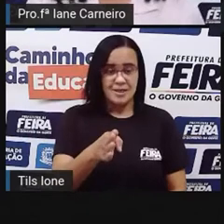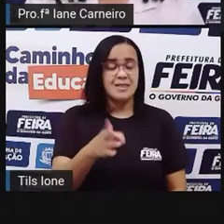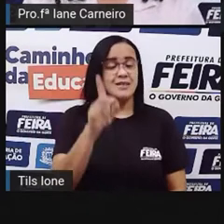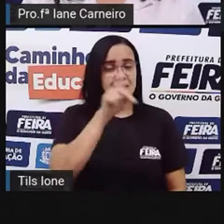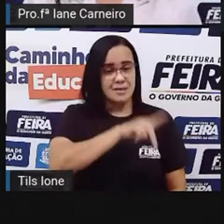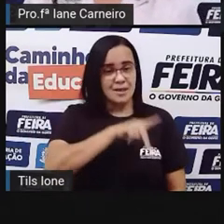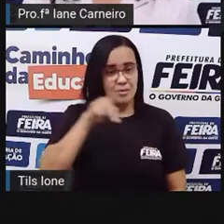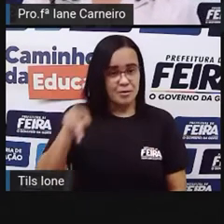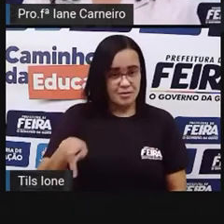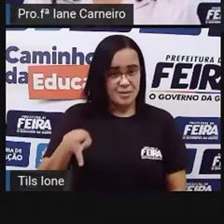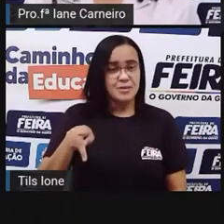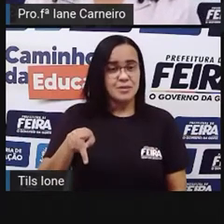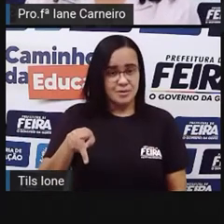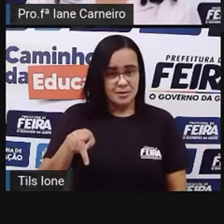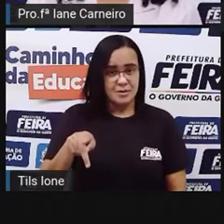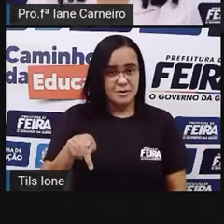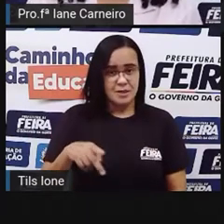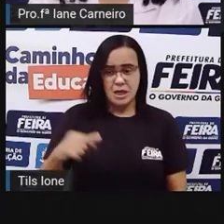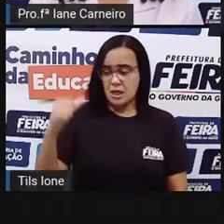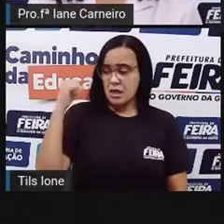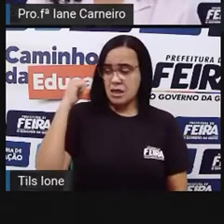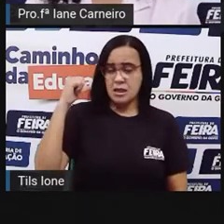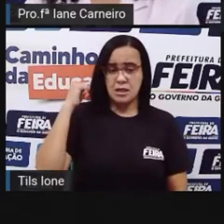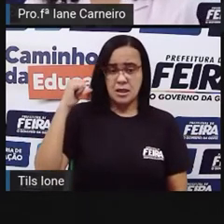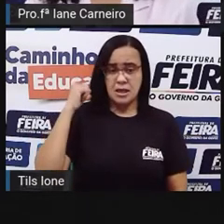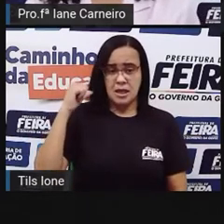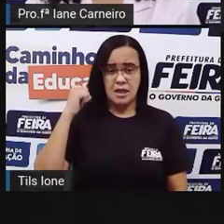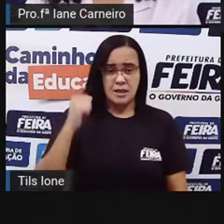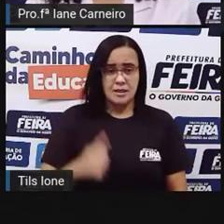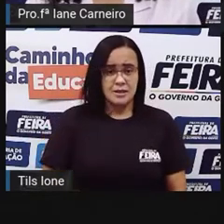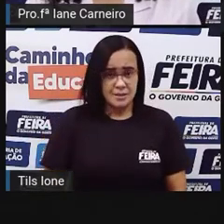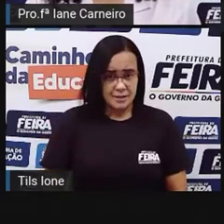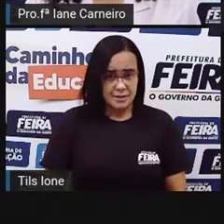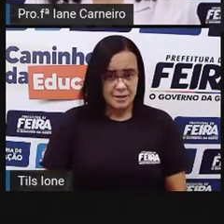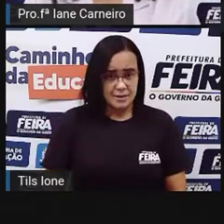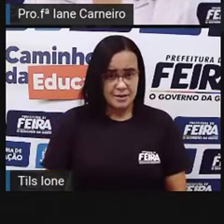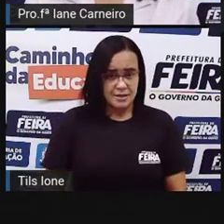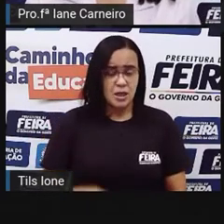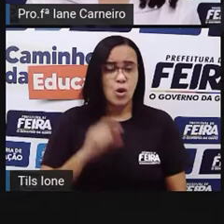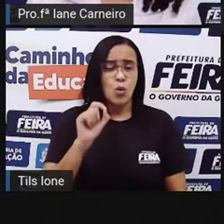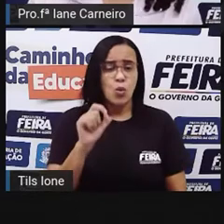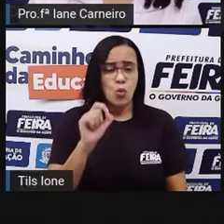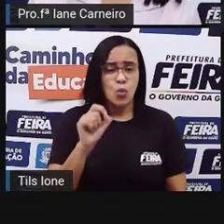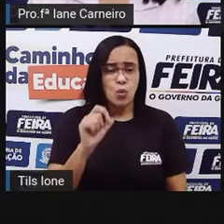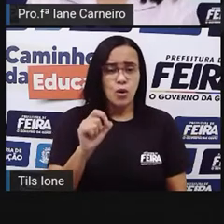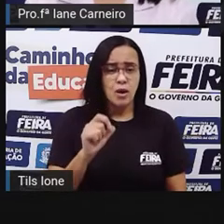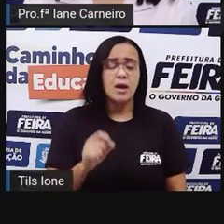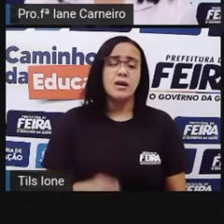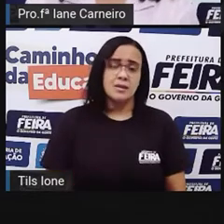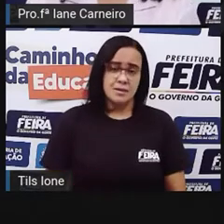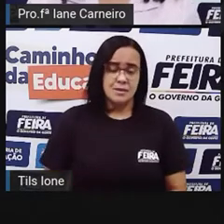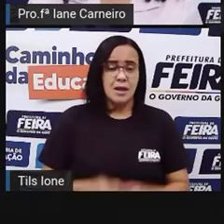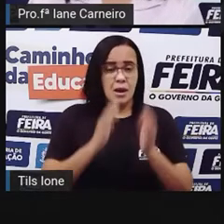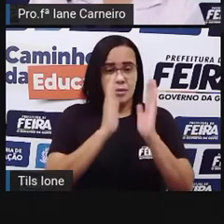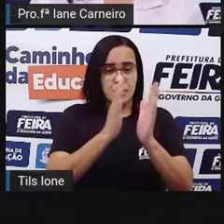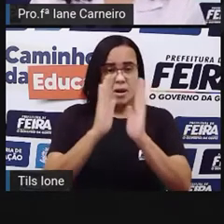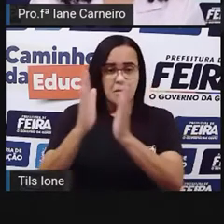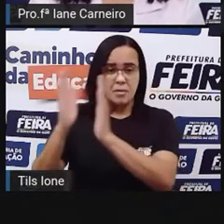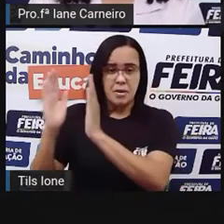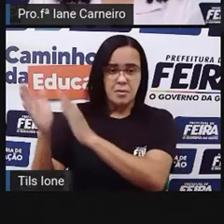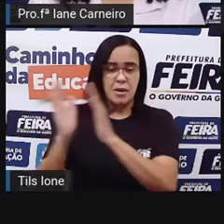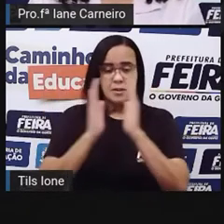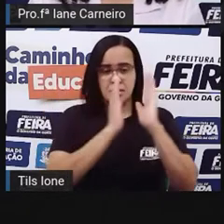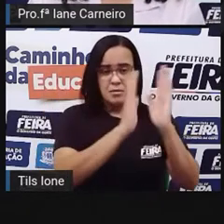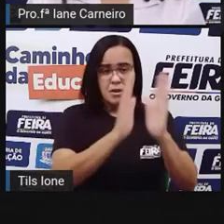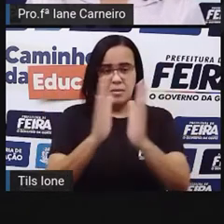professora. E o que é que está atrás dela? Tem alguma coisa atrás dela? Sim, né? Uma estante cheia de